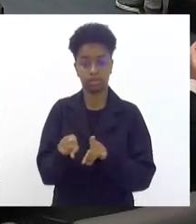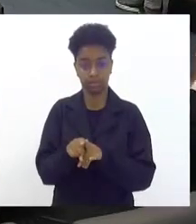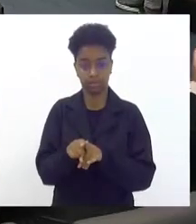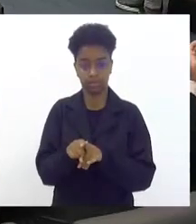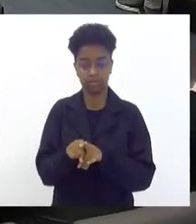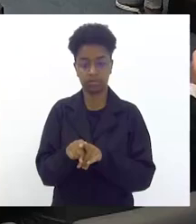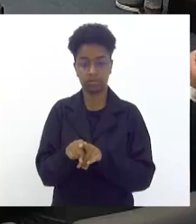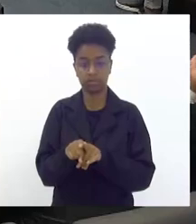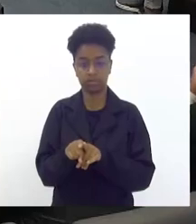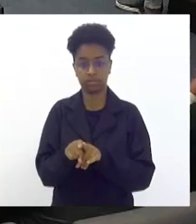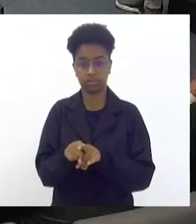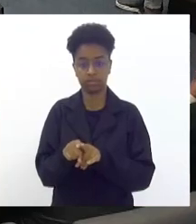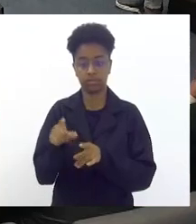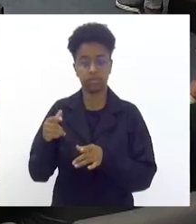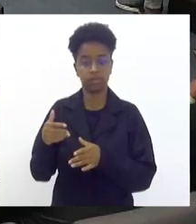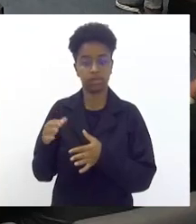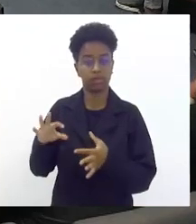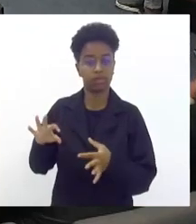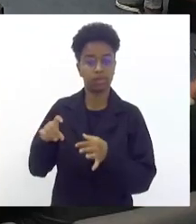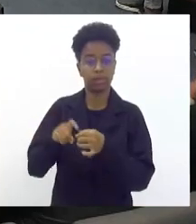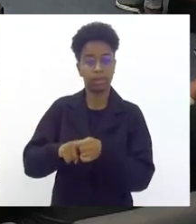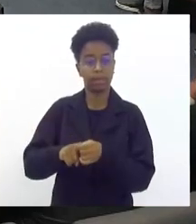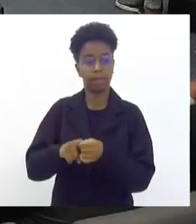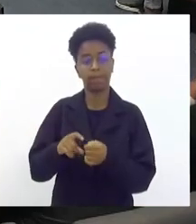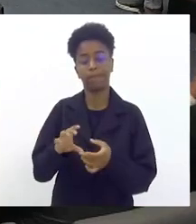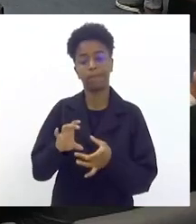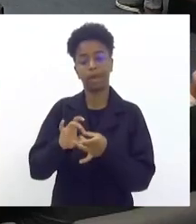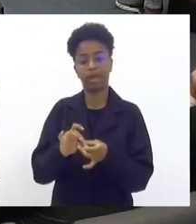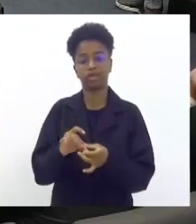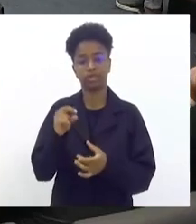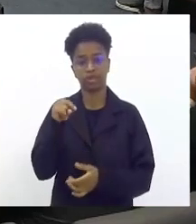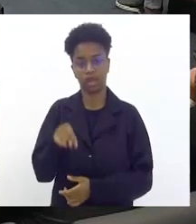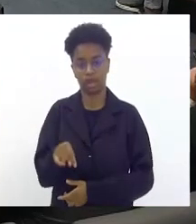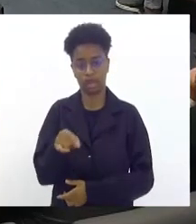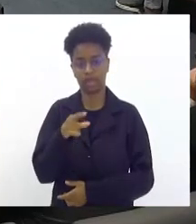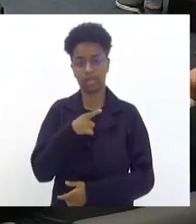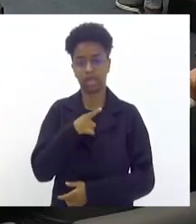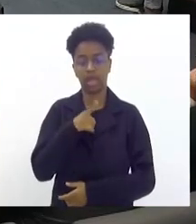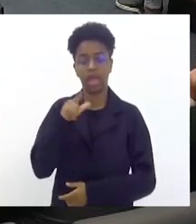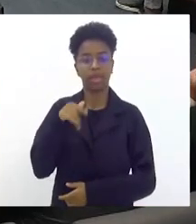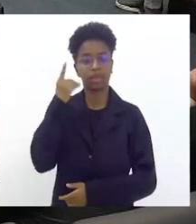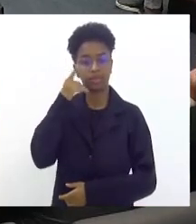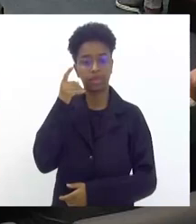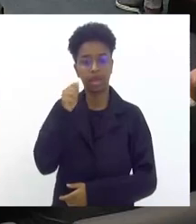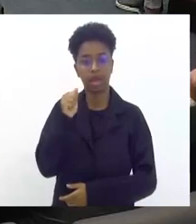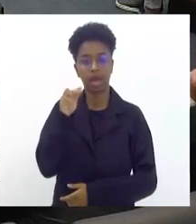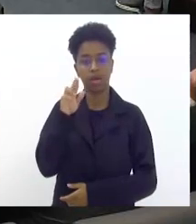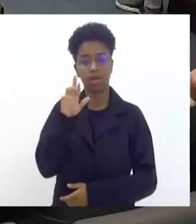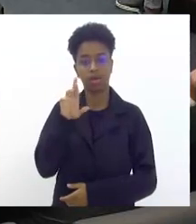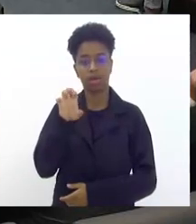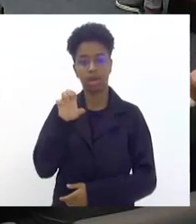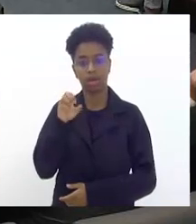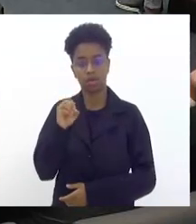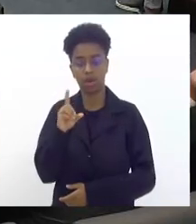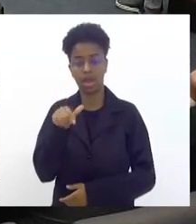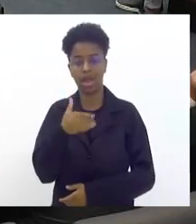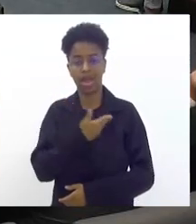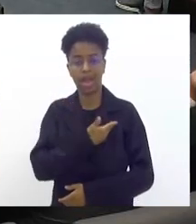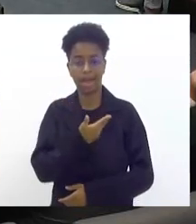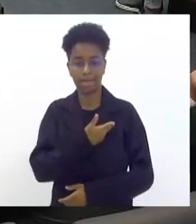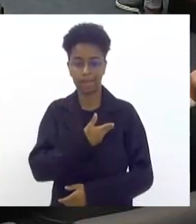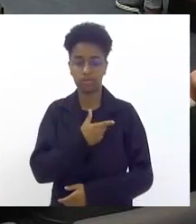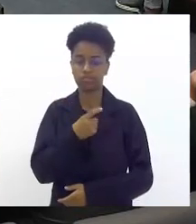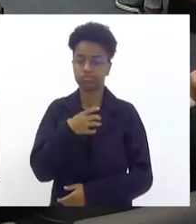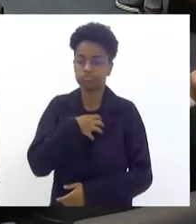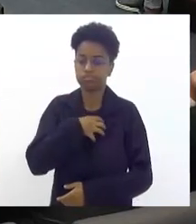assim um grande parceiro que essa casa tem que é o deputado Auro que é um amigo querido que eu tenho